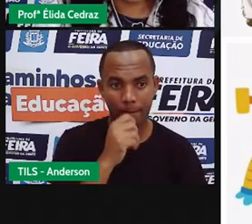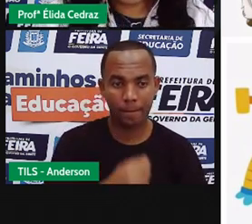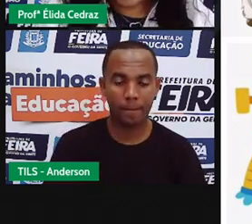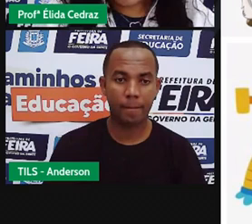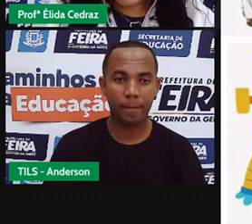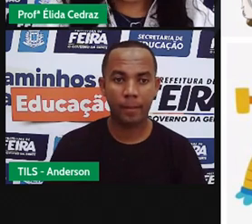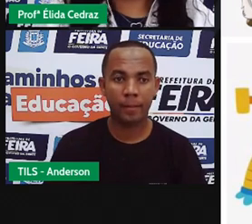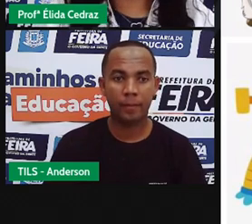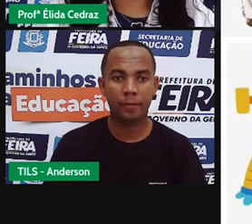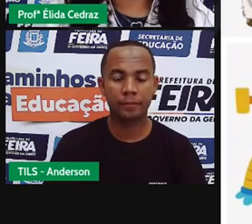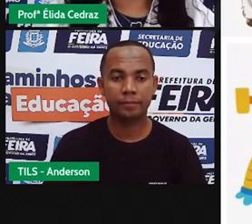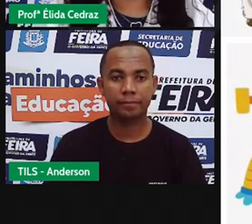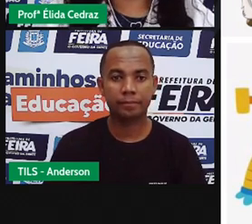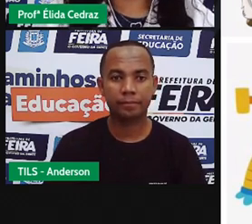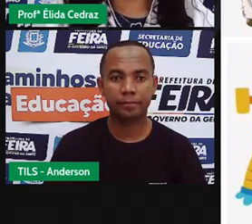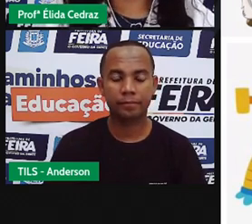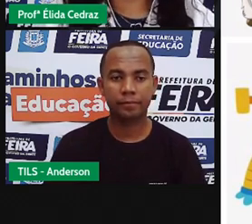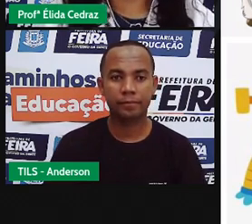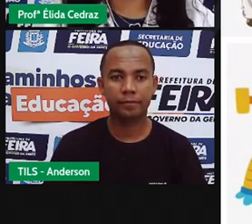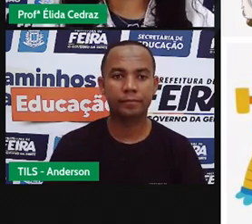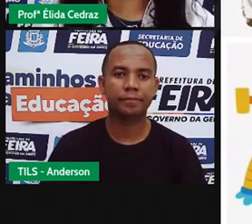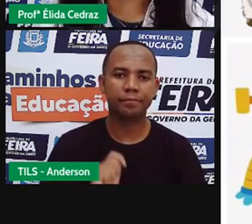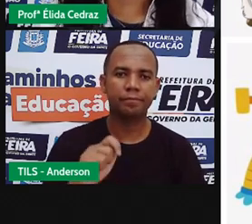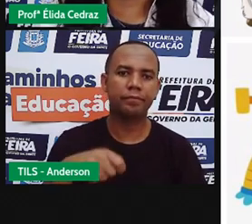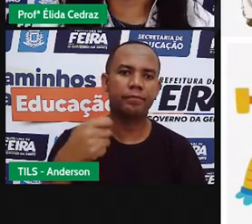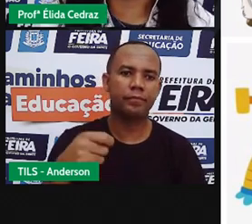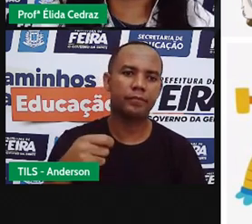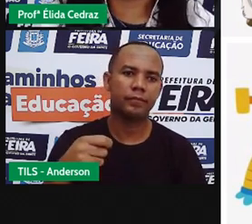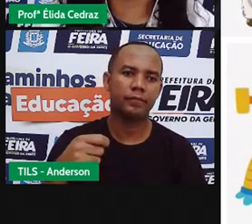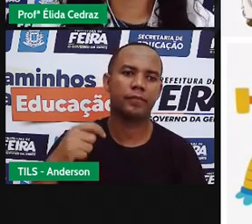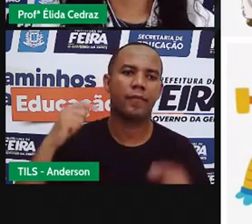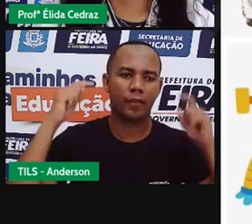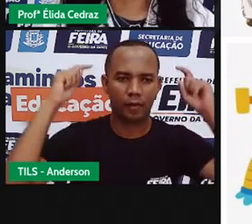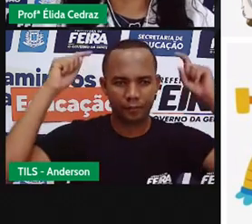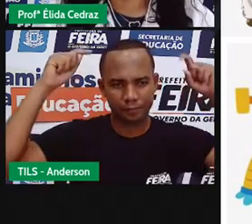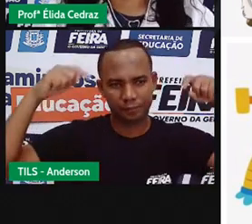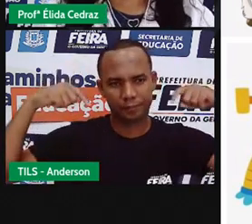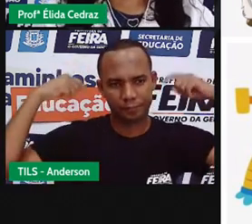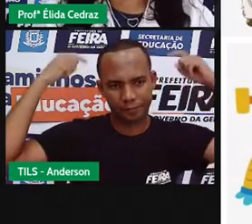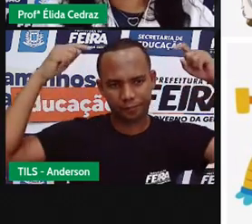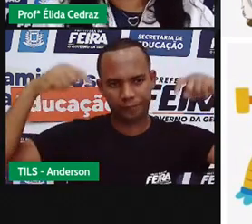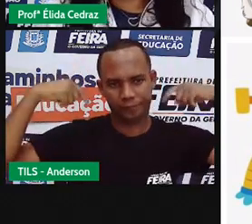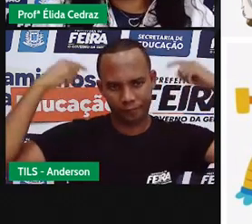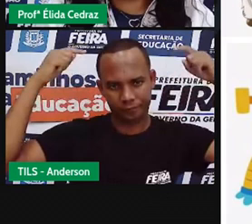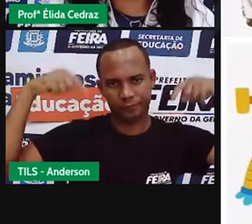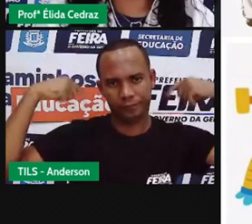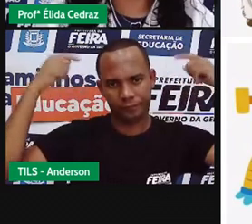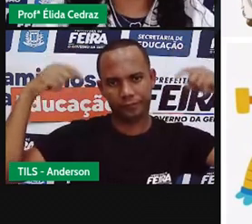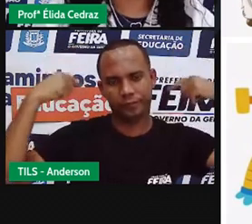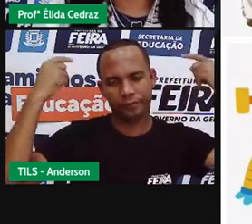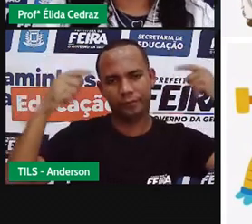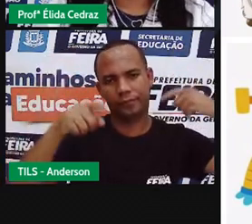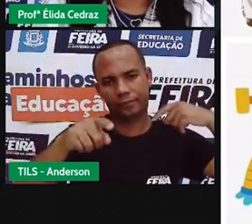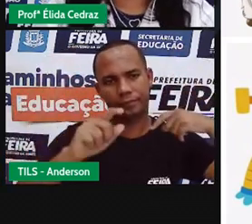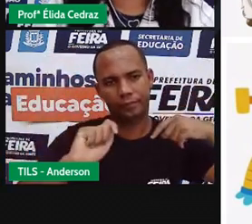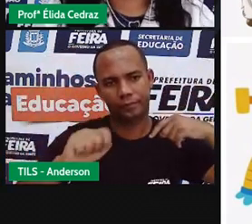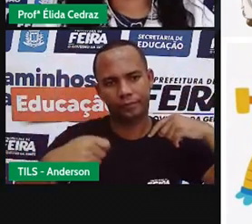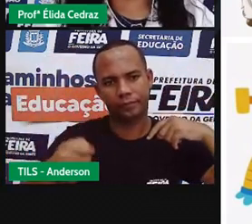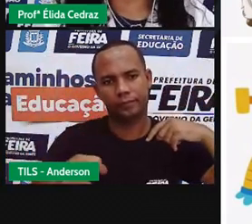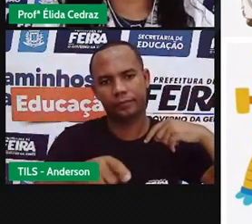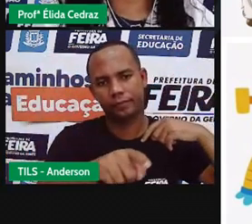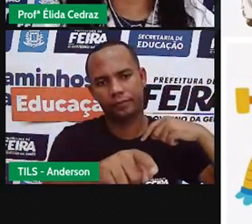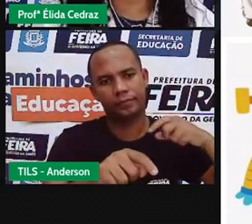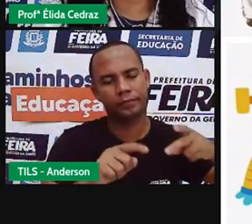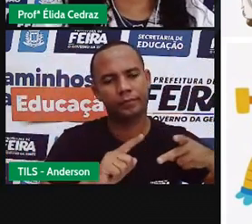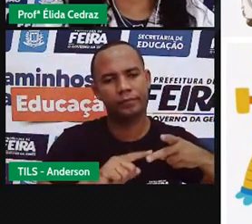Qual é o nome? Isso, cabra, isso, cabra. E esse